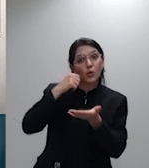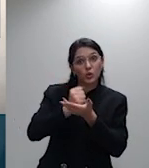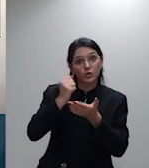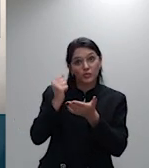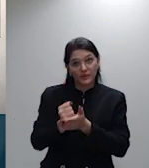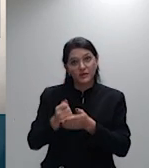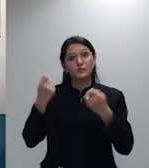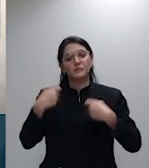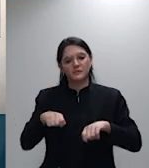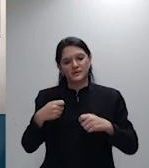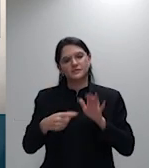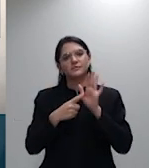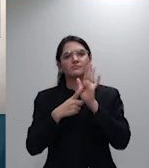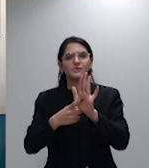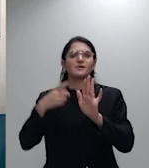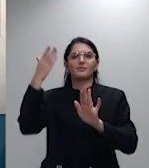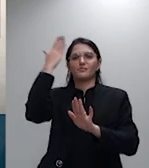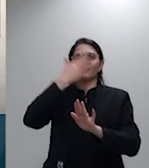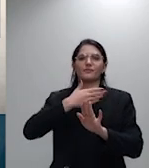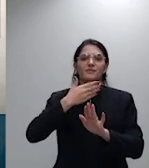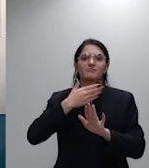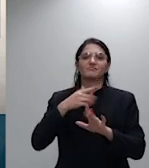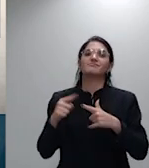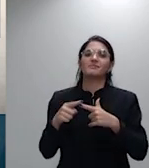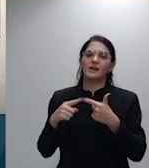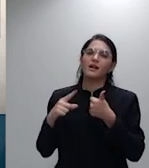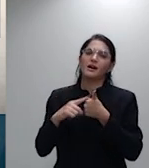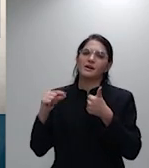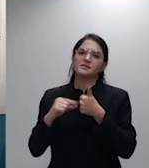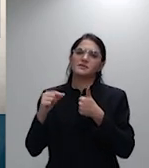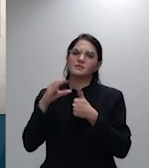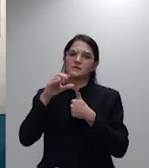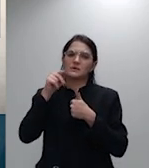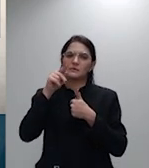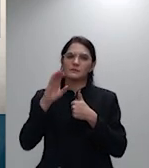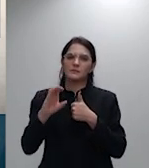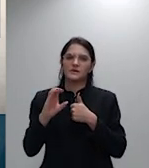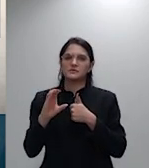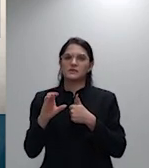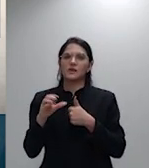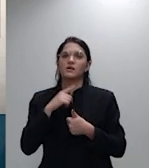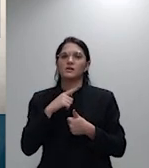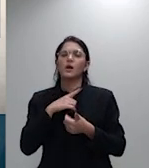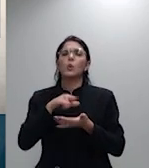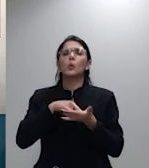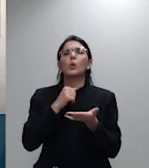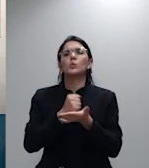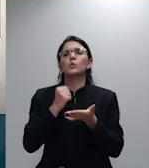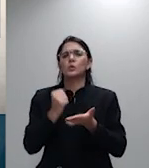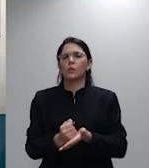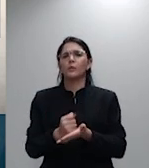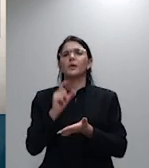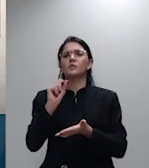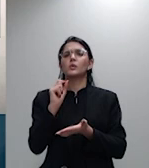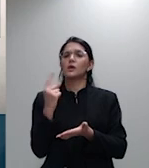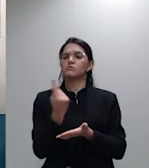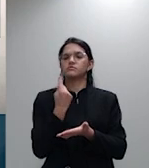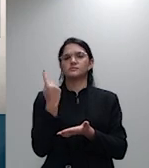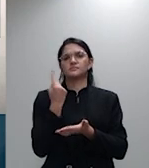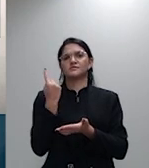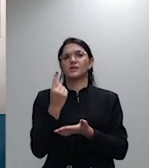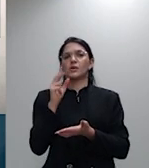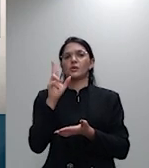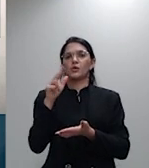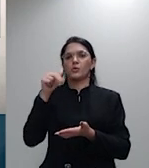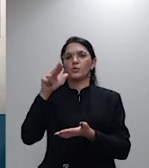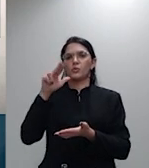Esse artigo do CPC diz respeito ao documento unilateral, unilateral e caberia, então, à parte que produziu esse documento de forma unilateral